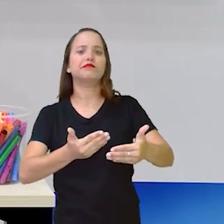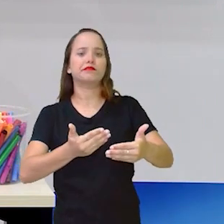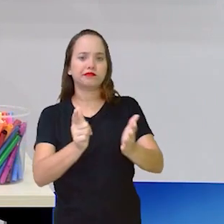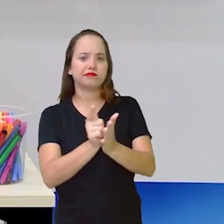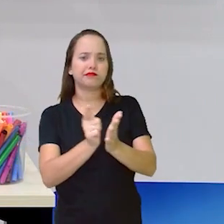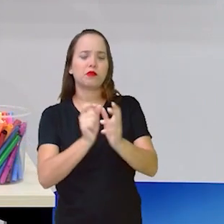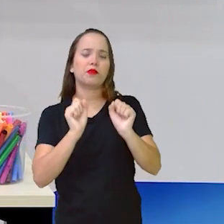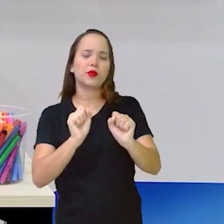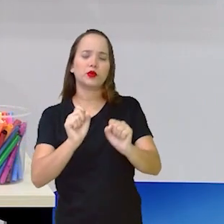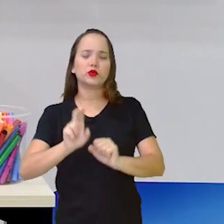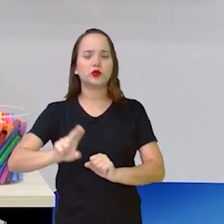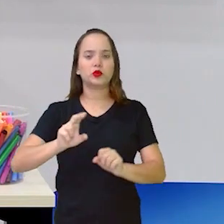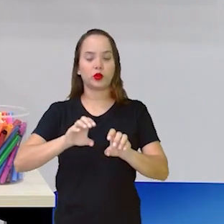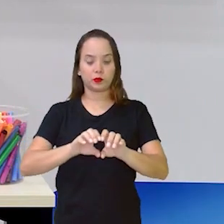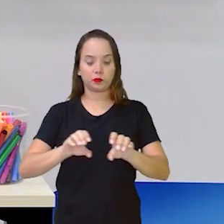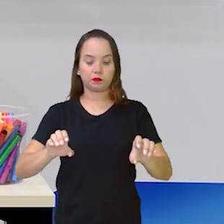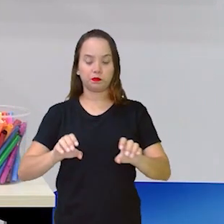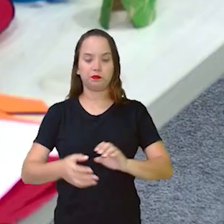papel toalha.